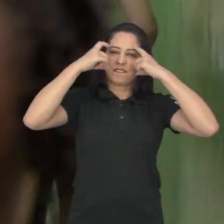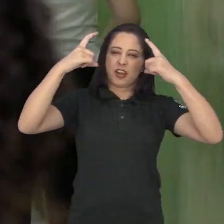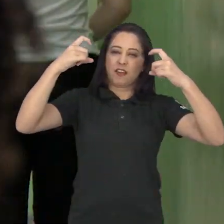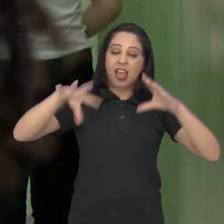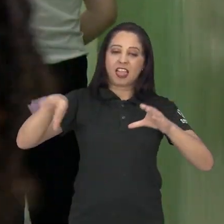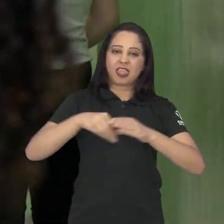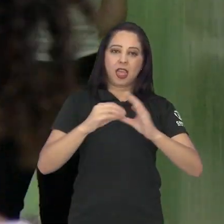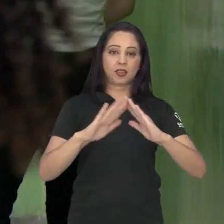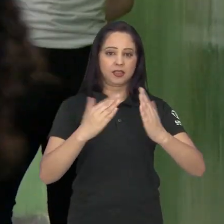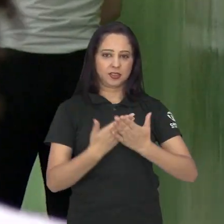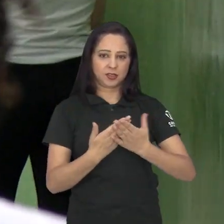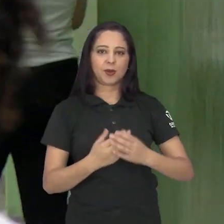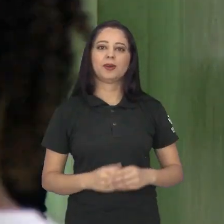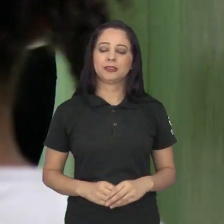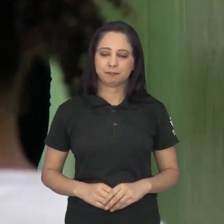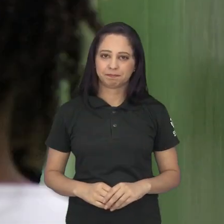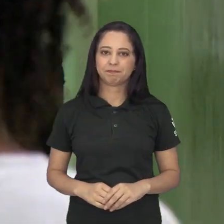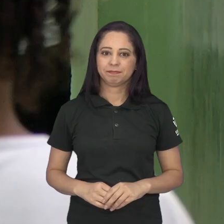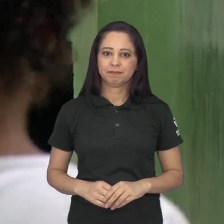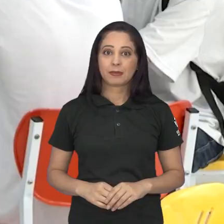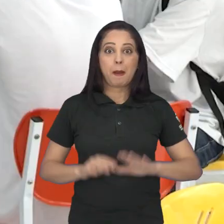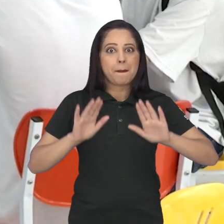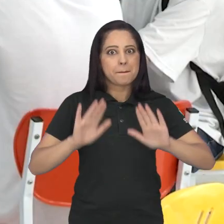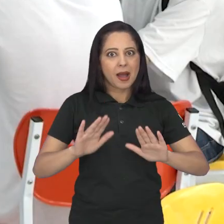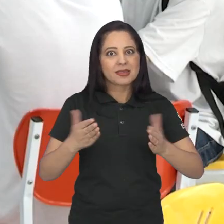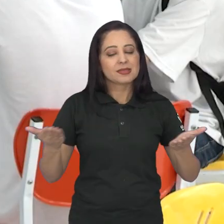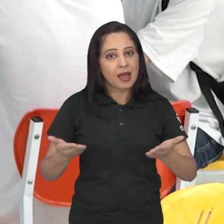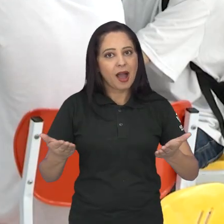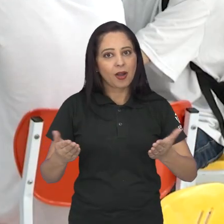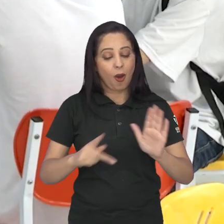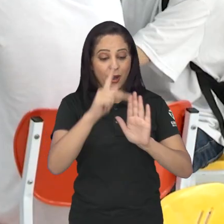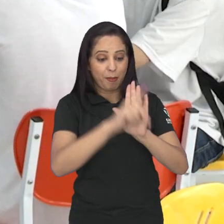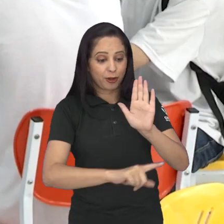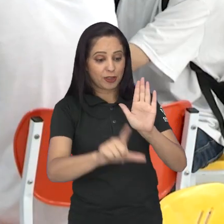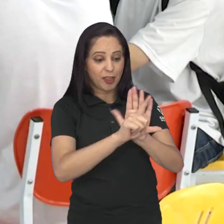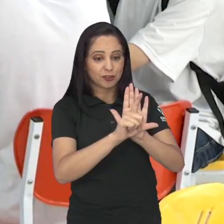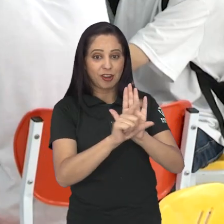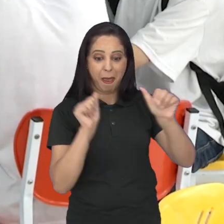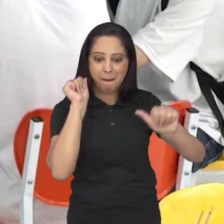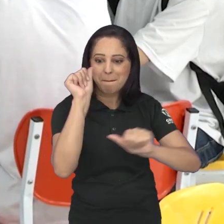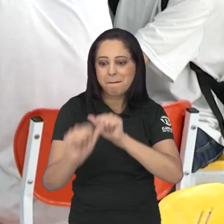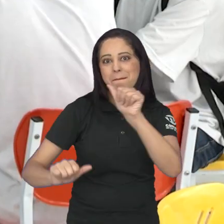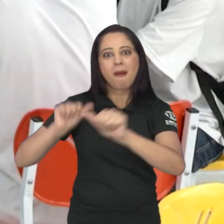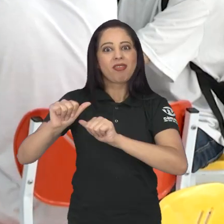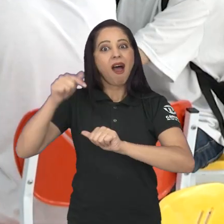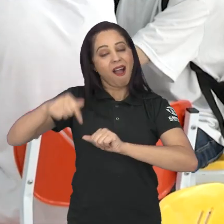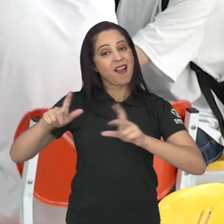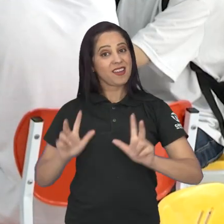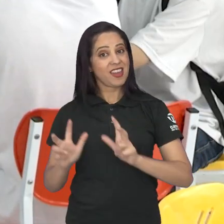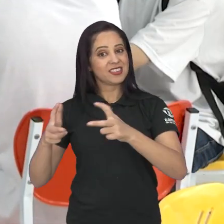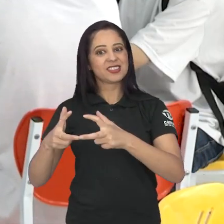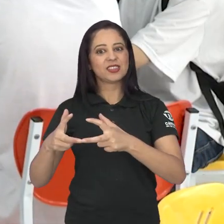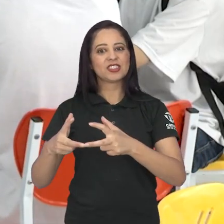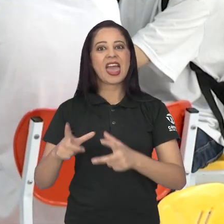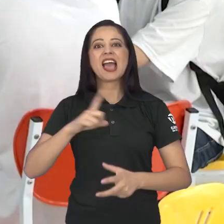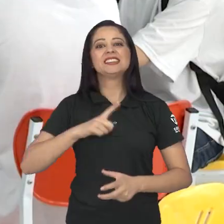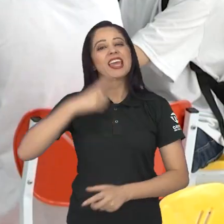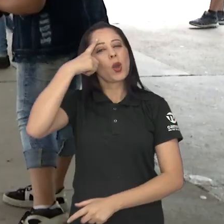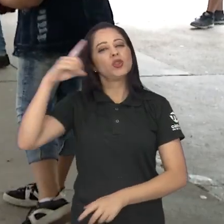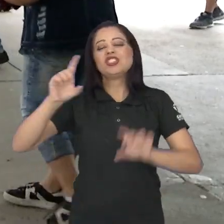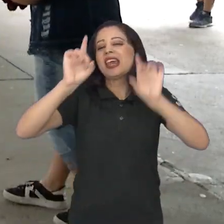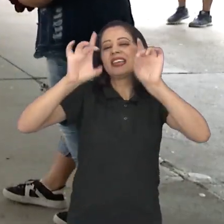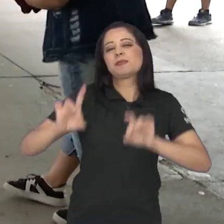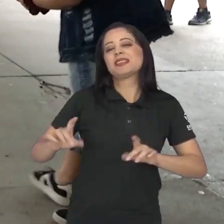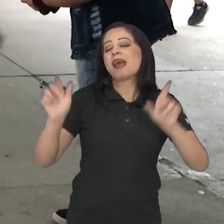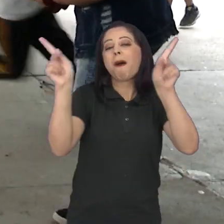médio ou alto de violência no ambiente escolar. Realidade que pode ser alterada a partir de um projeto de lei aprovado na Câmara